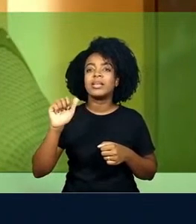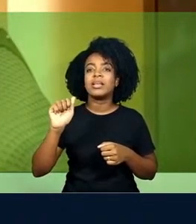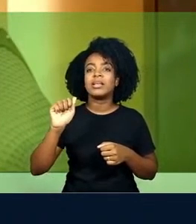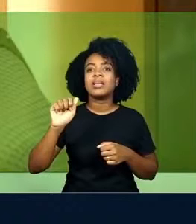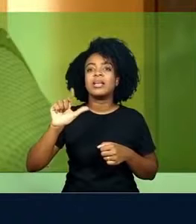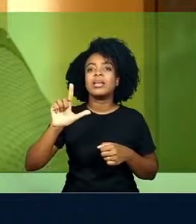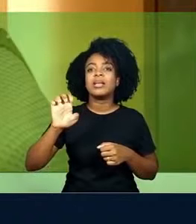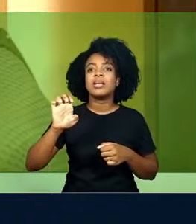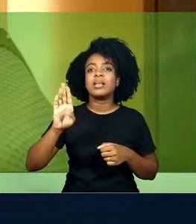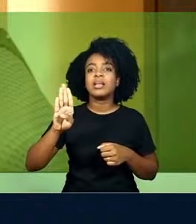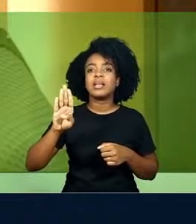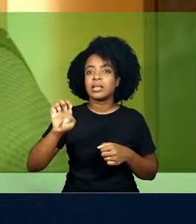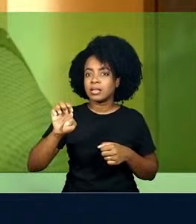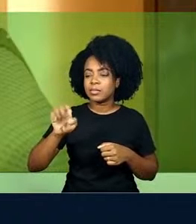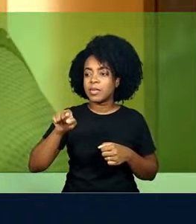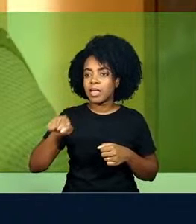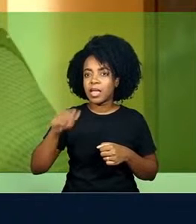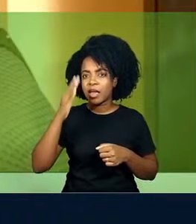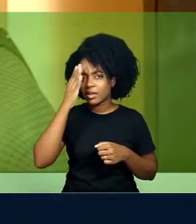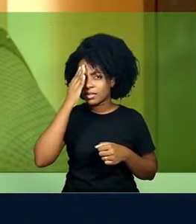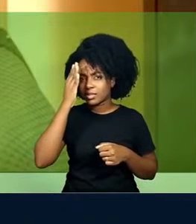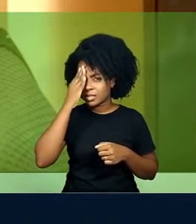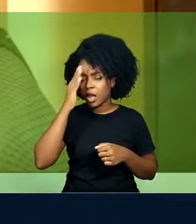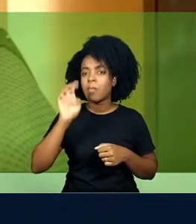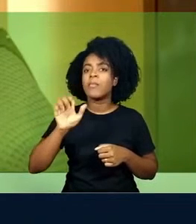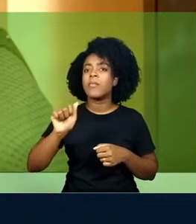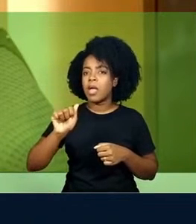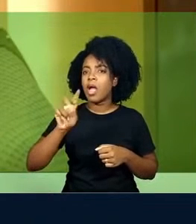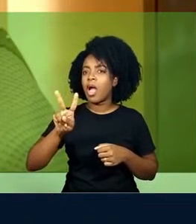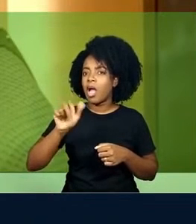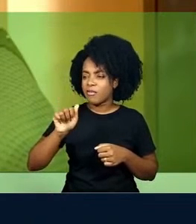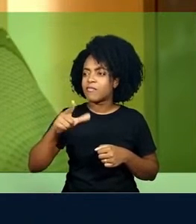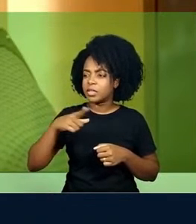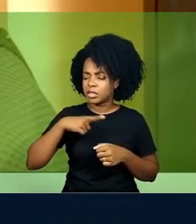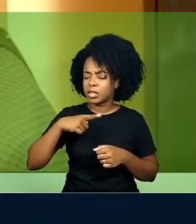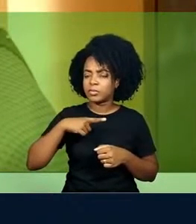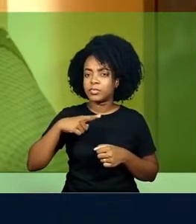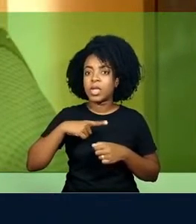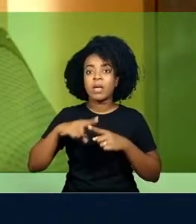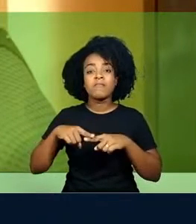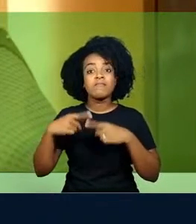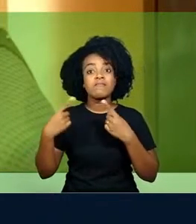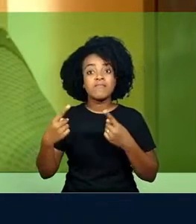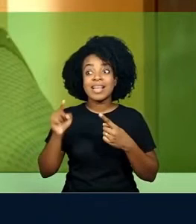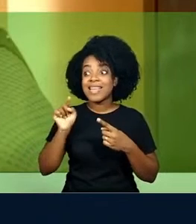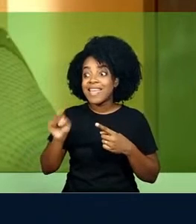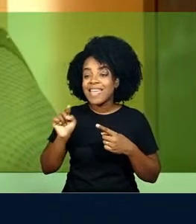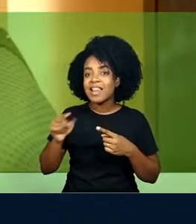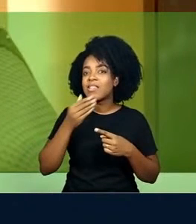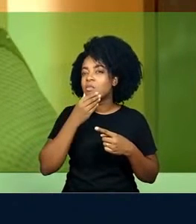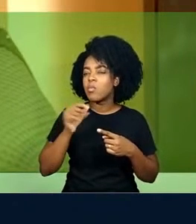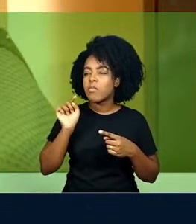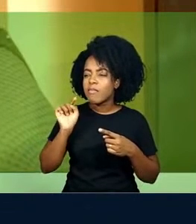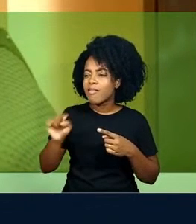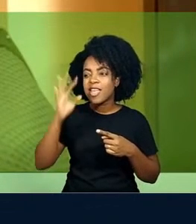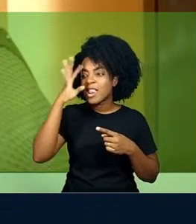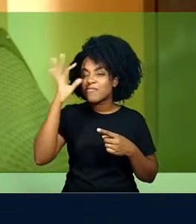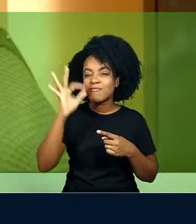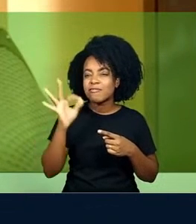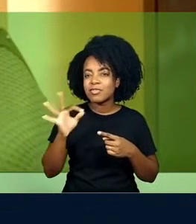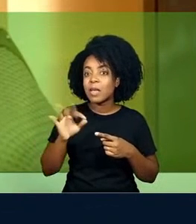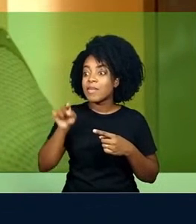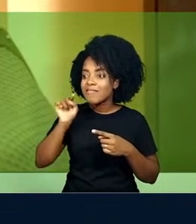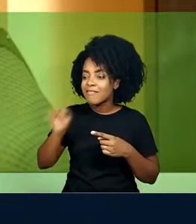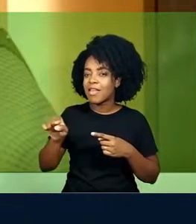para testar a inteligência. O que Caleb não sabe, é que ele próprio faz parte do teste que Nathan